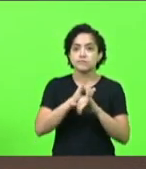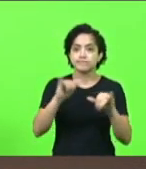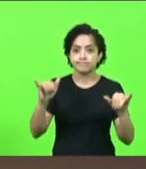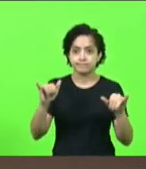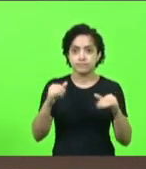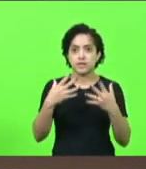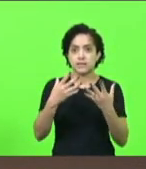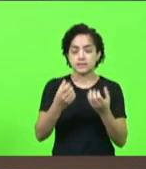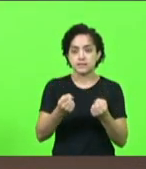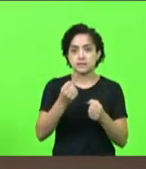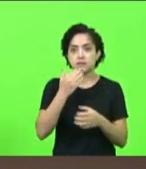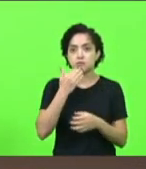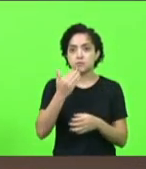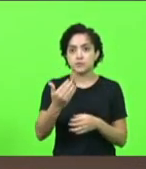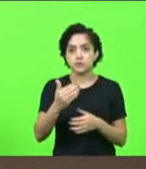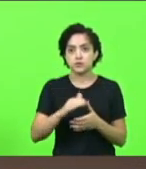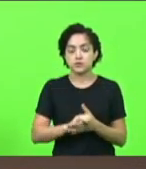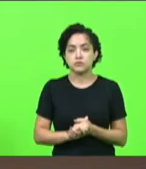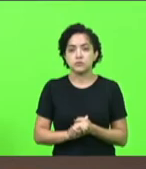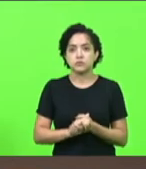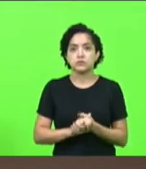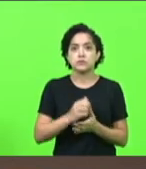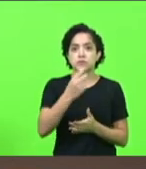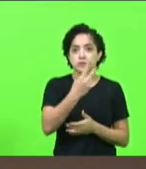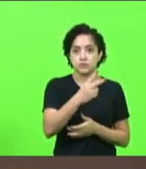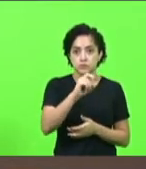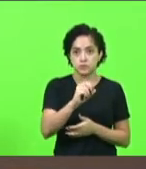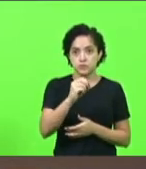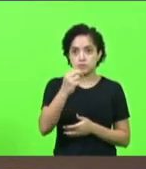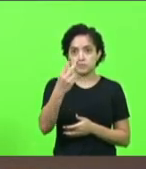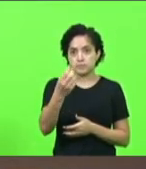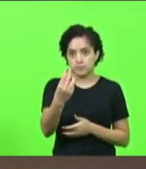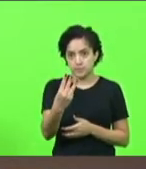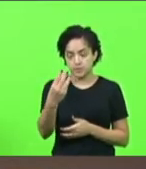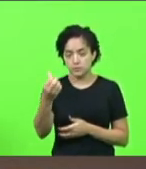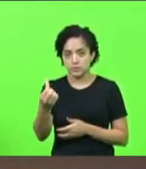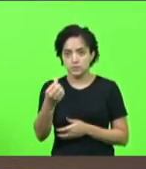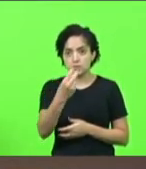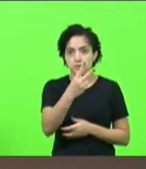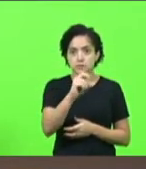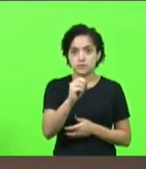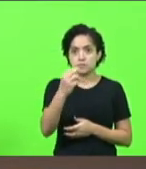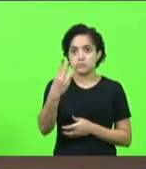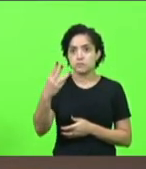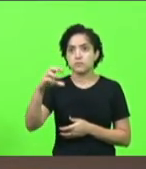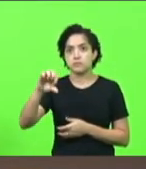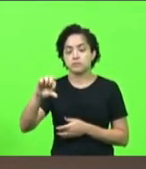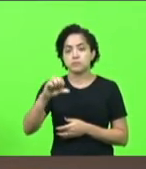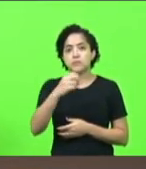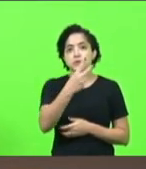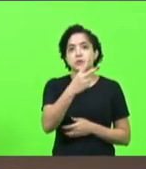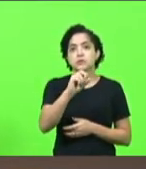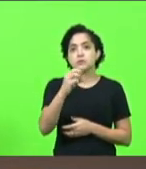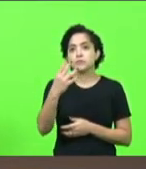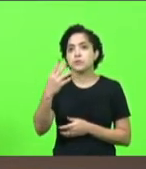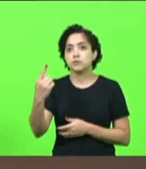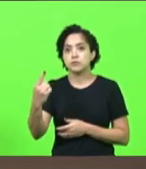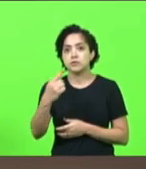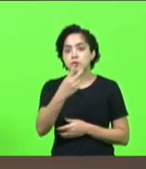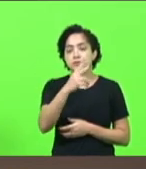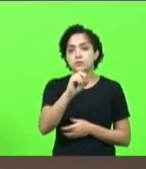difere os seguintes requerimentos dos números 2036 2039 a 2041 e